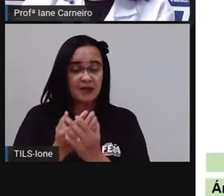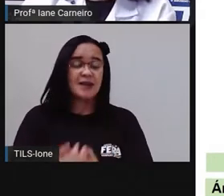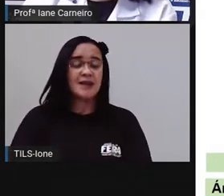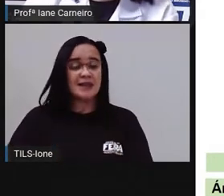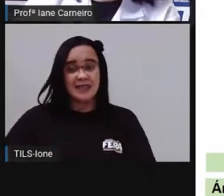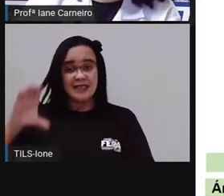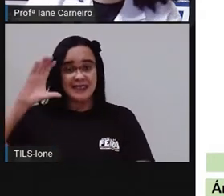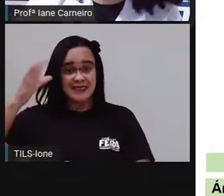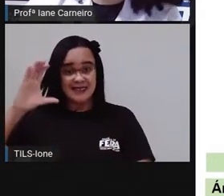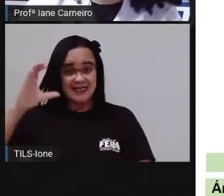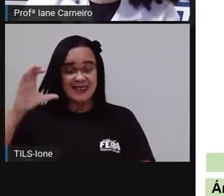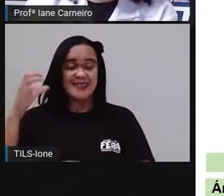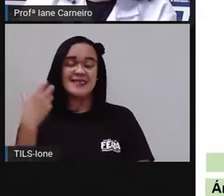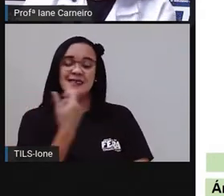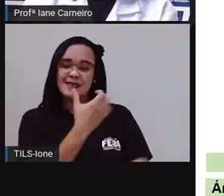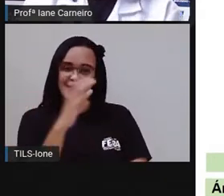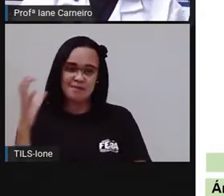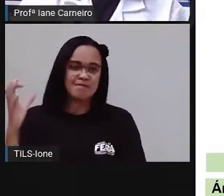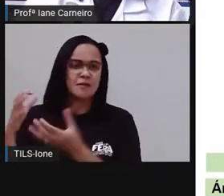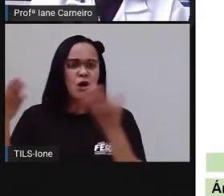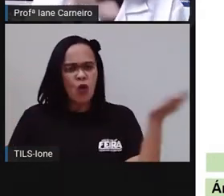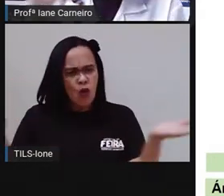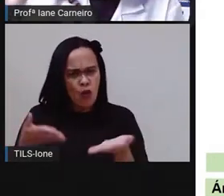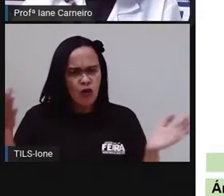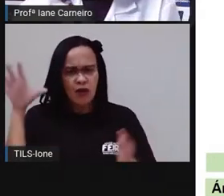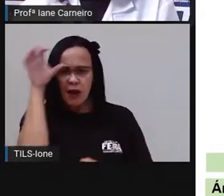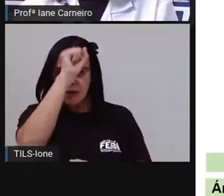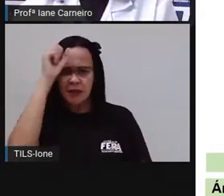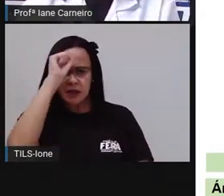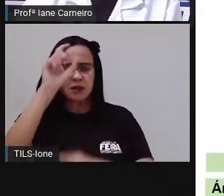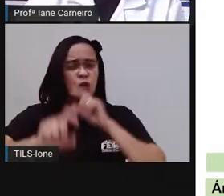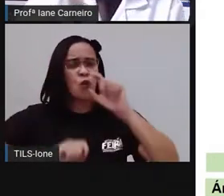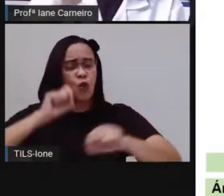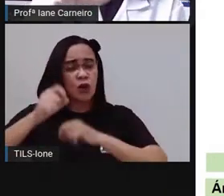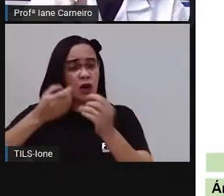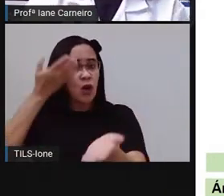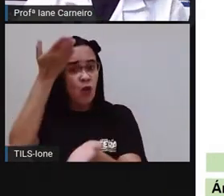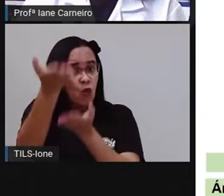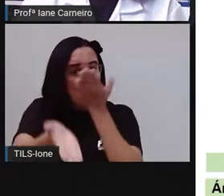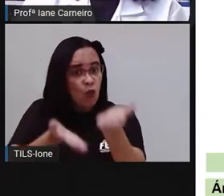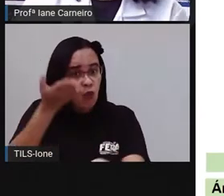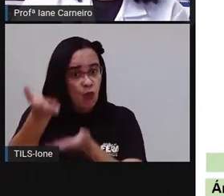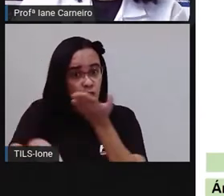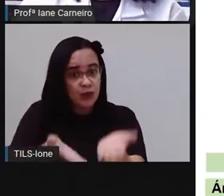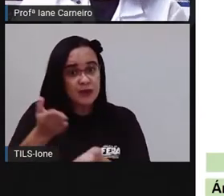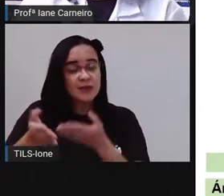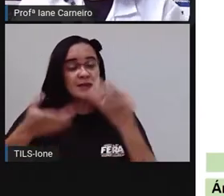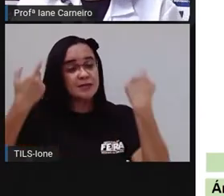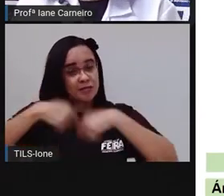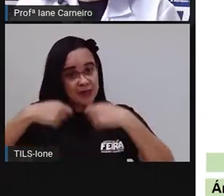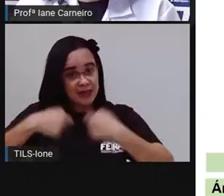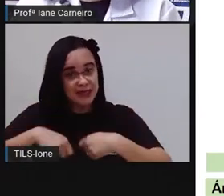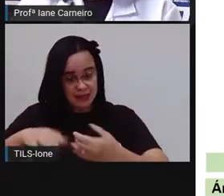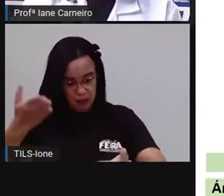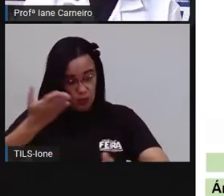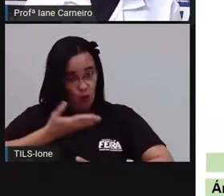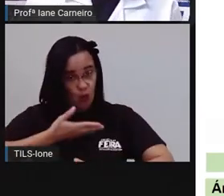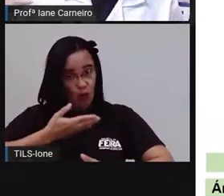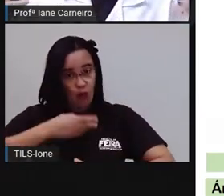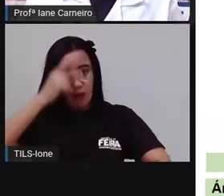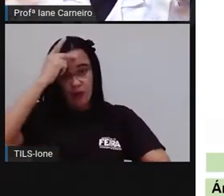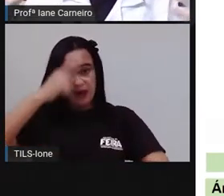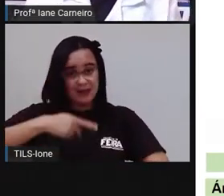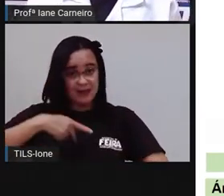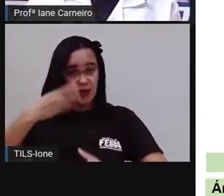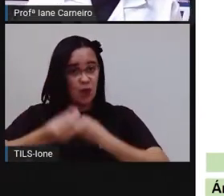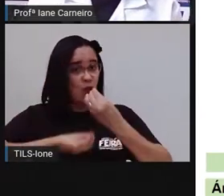cuidados com o nosso corpo. A gente vai fazer uma retomada aí, focando nos objetos de uso pessoal. O